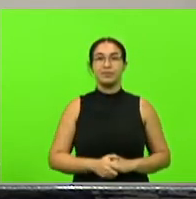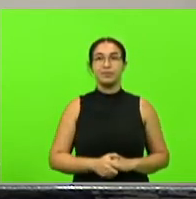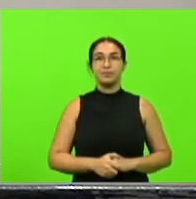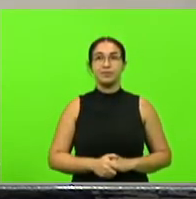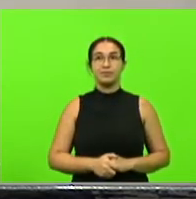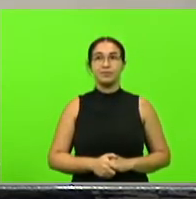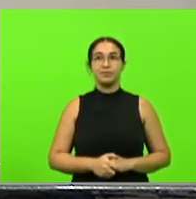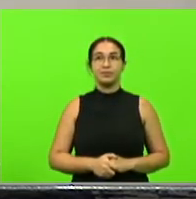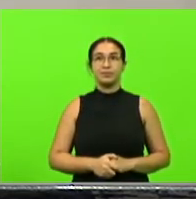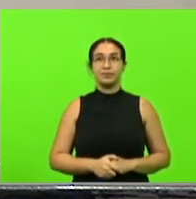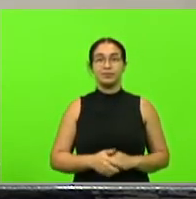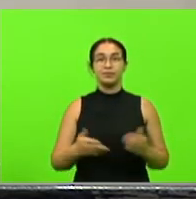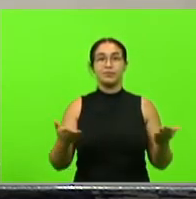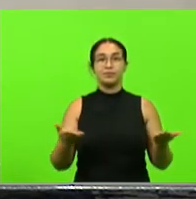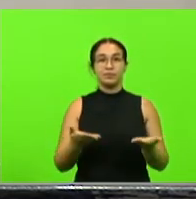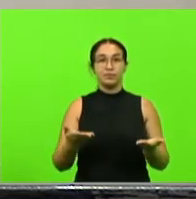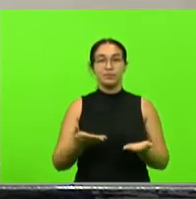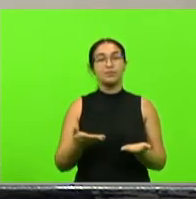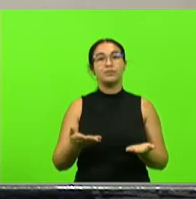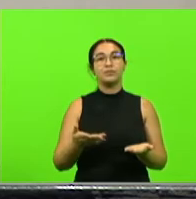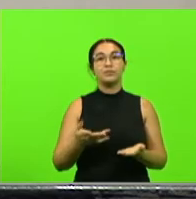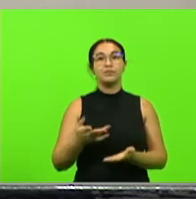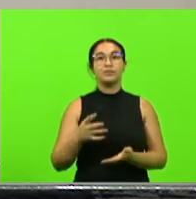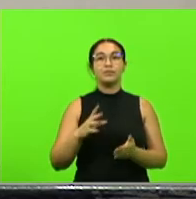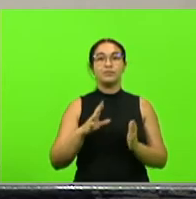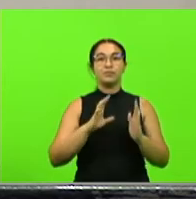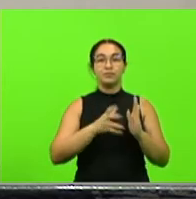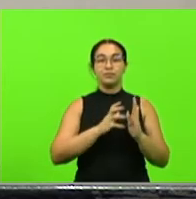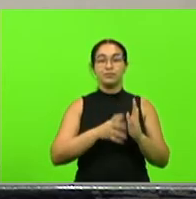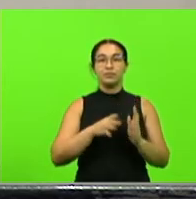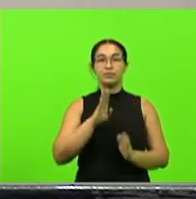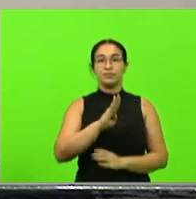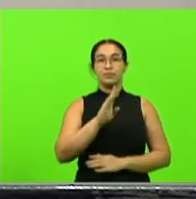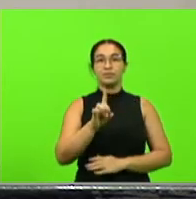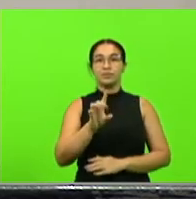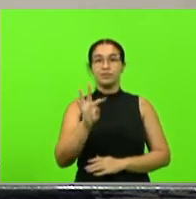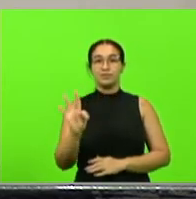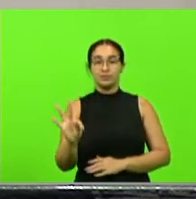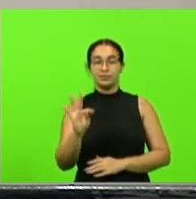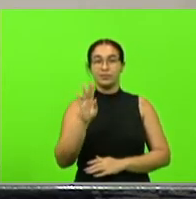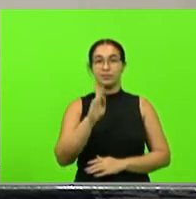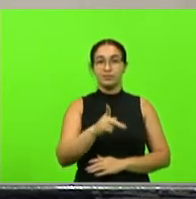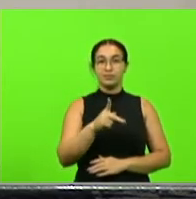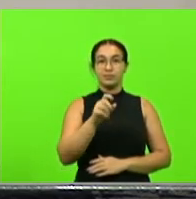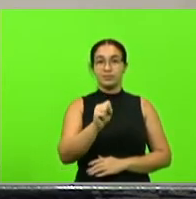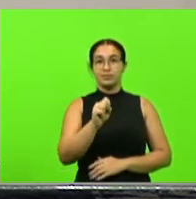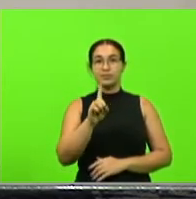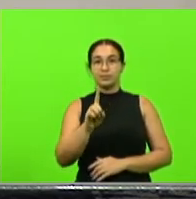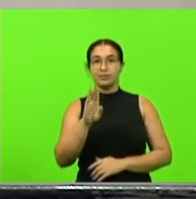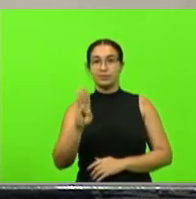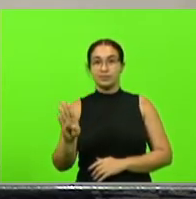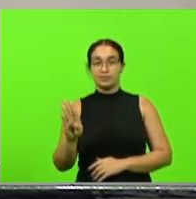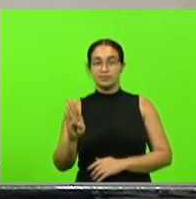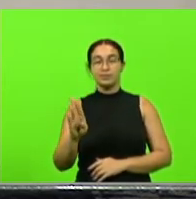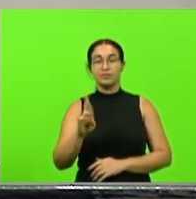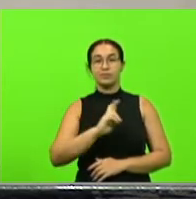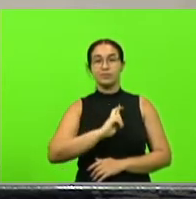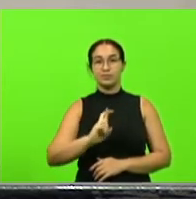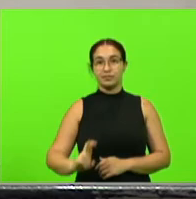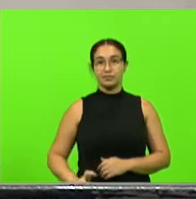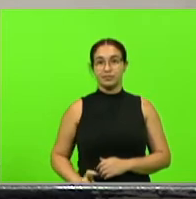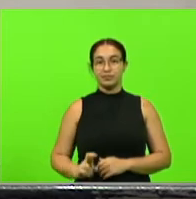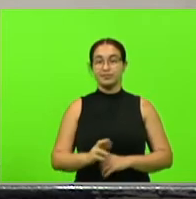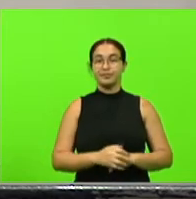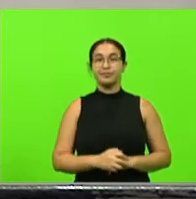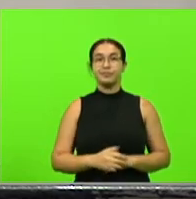próximo horário pertence ao bloco PDT PSTB e republicanos com a palavra o